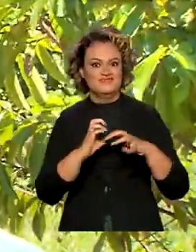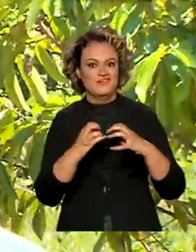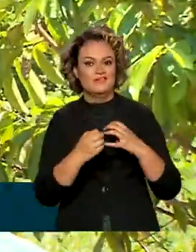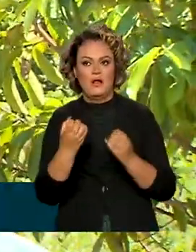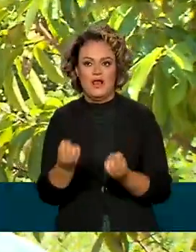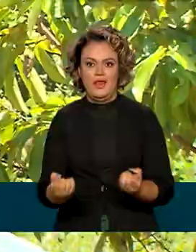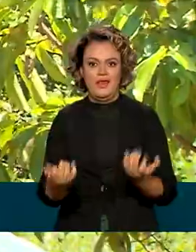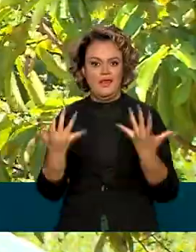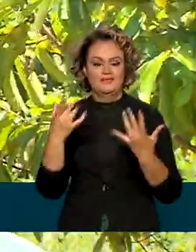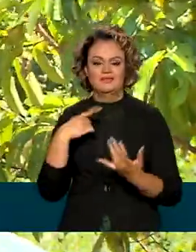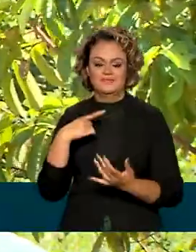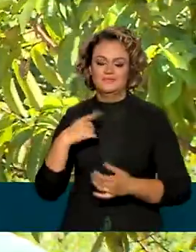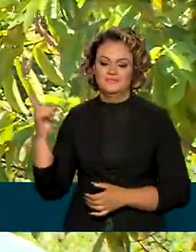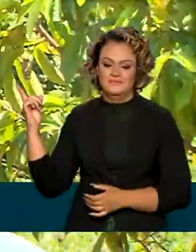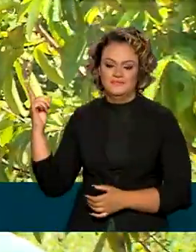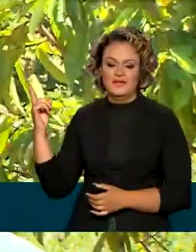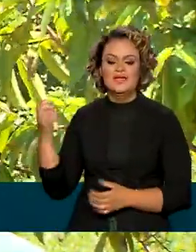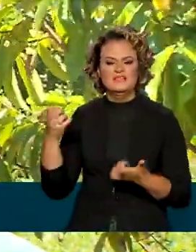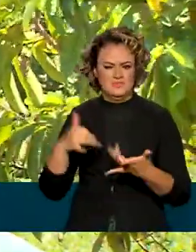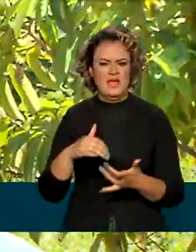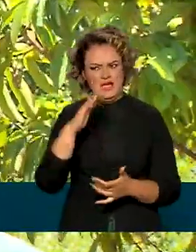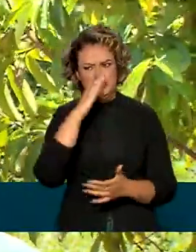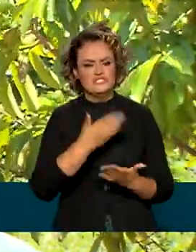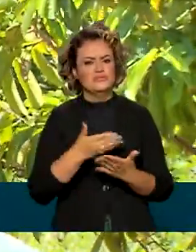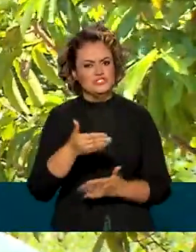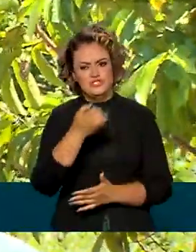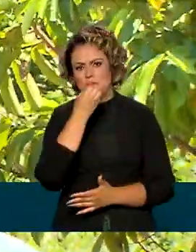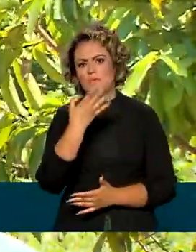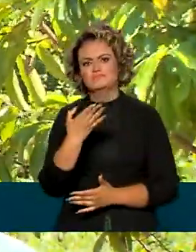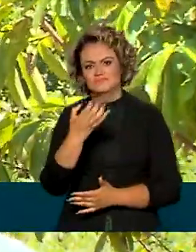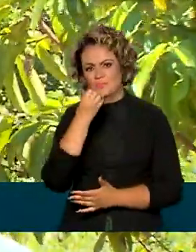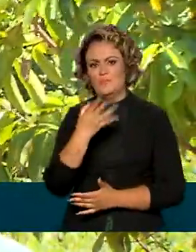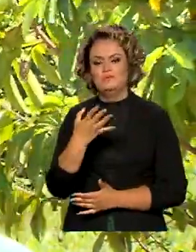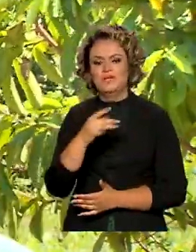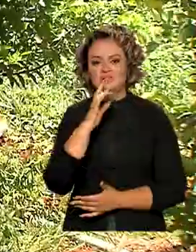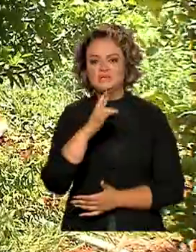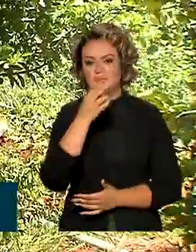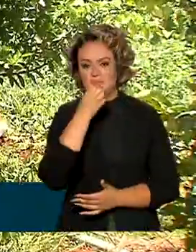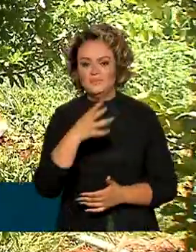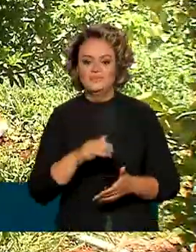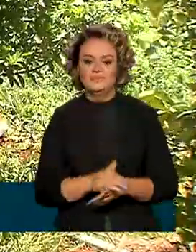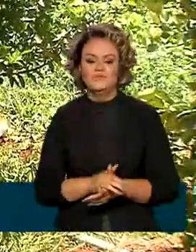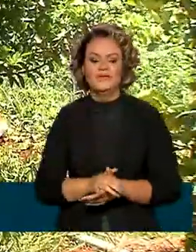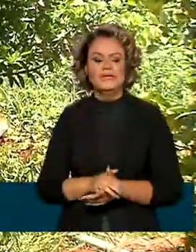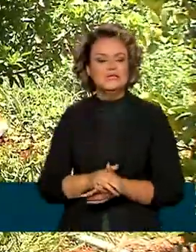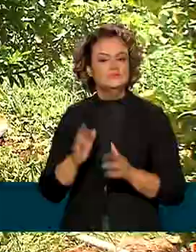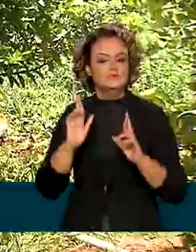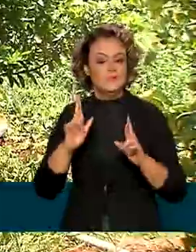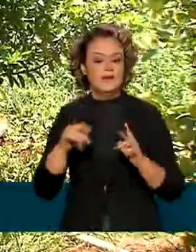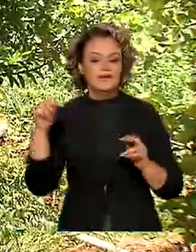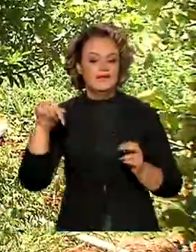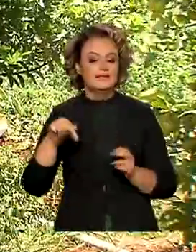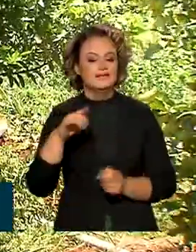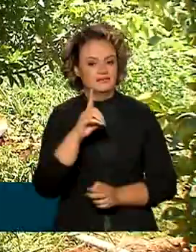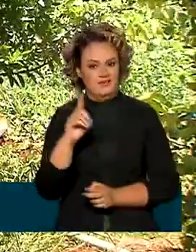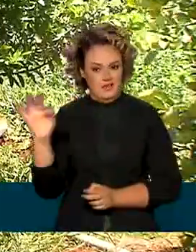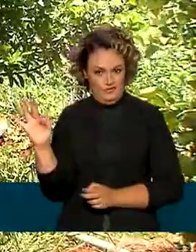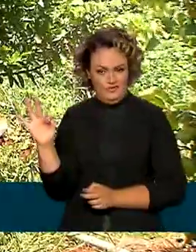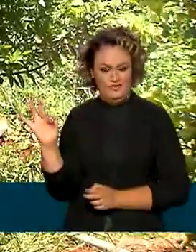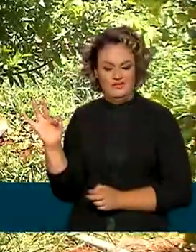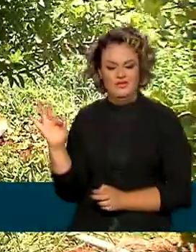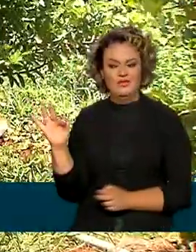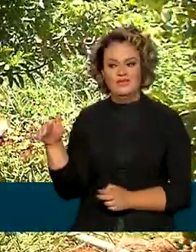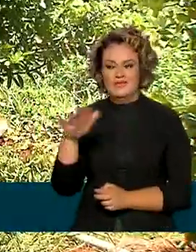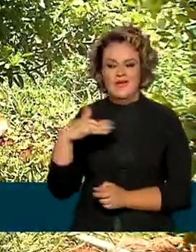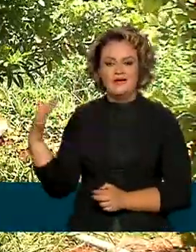boa, Quanto mais, melhor, A prevista que dê um bom resultado. A expectativa aqui no polo do Distrito Federal e